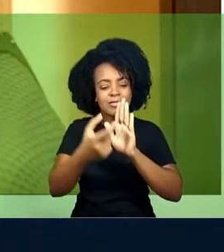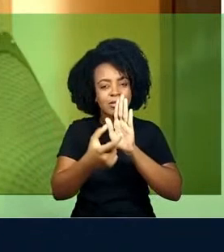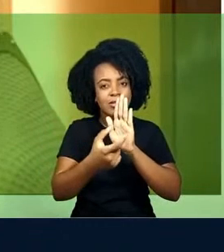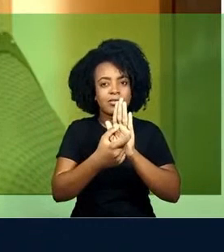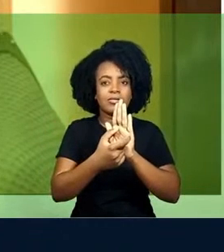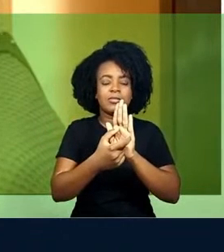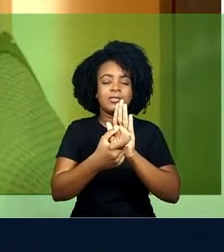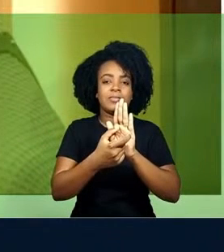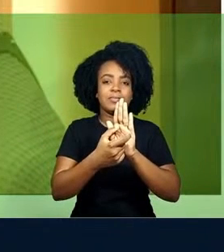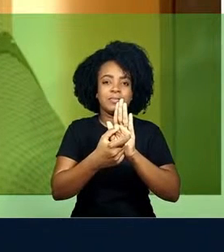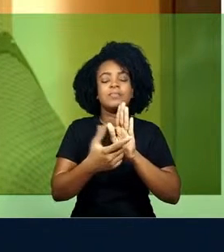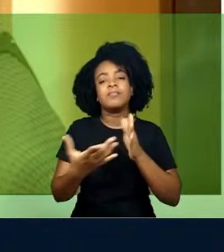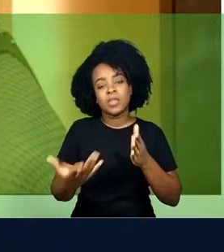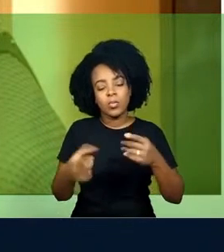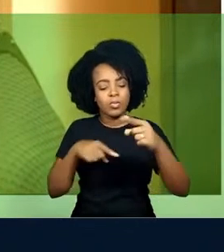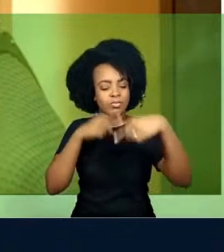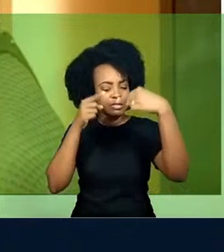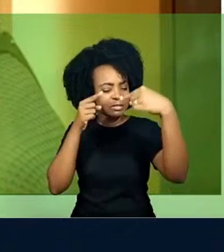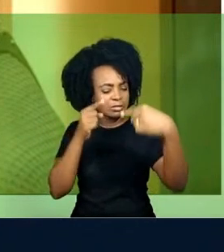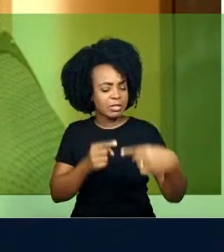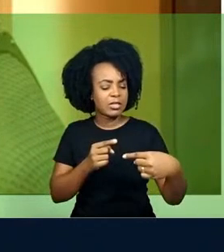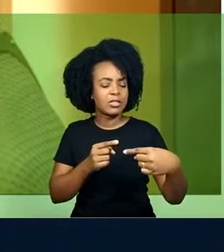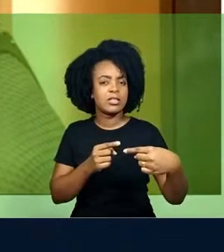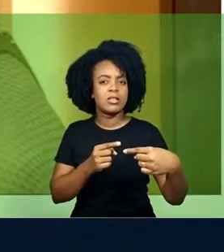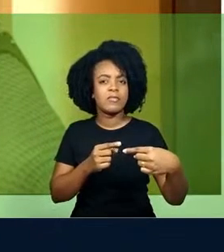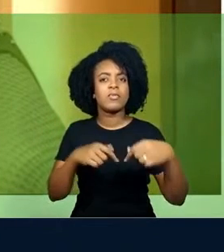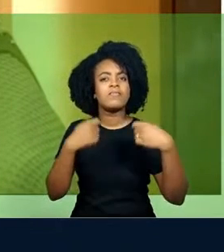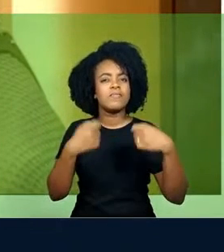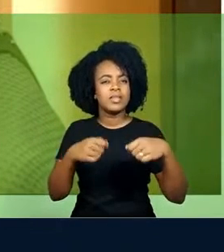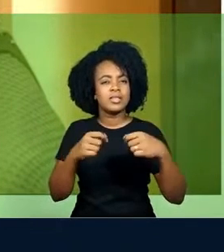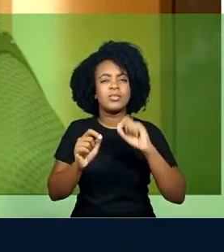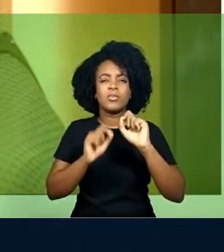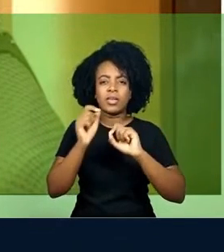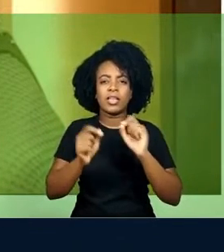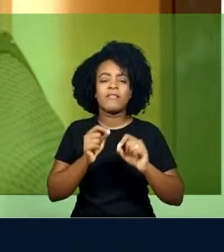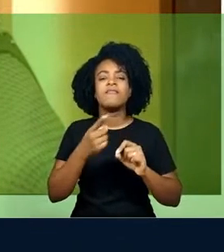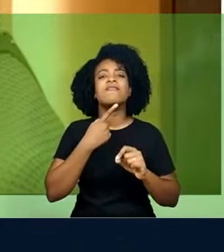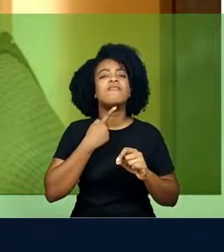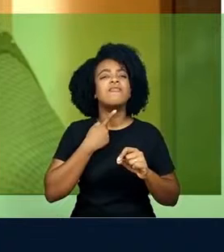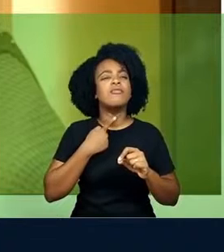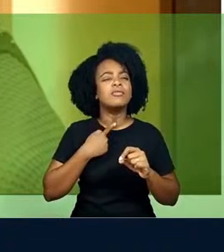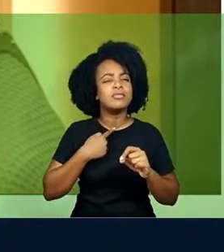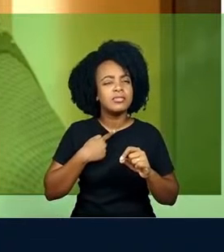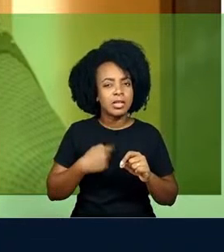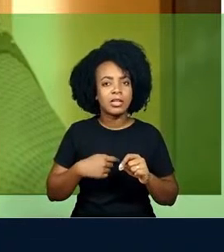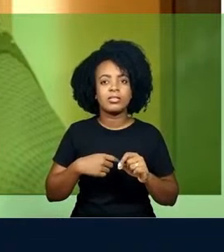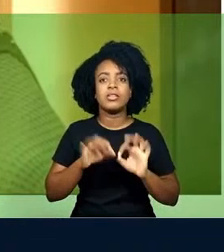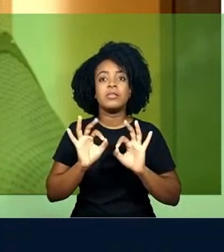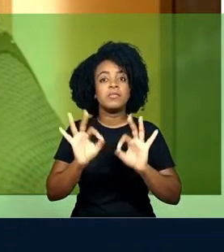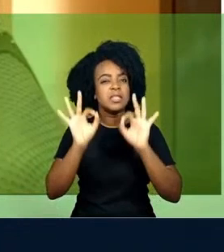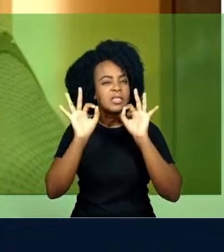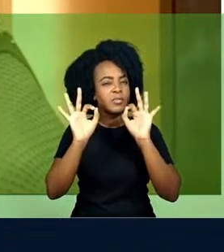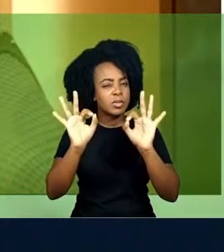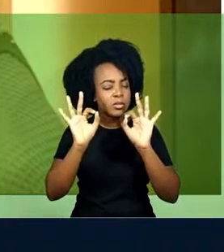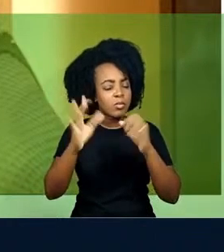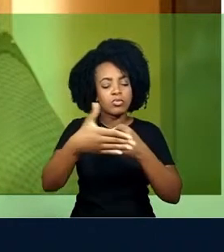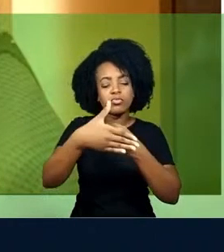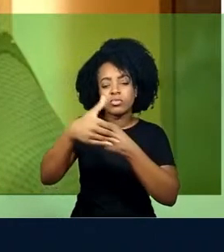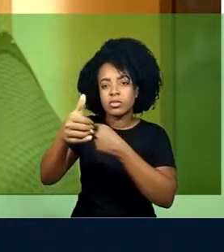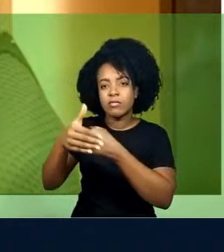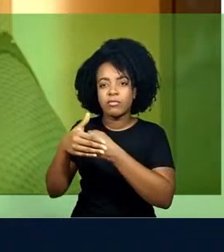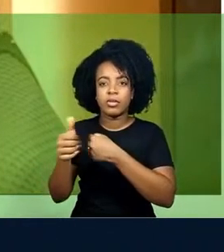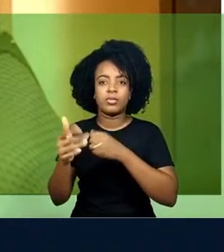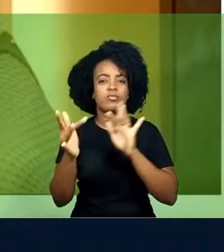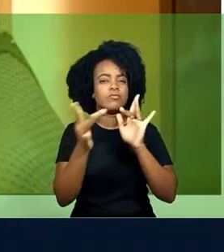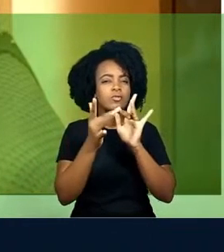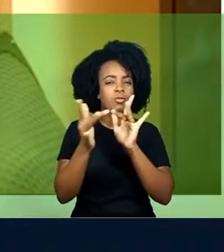é um desafio que envolva a vontade, o desejo e especialmente o da fetus.